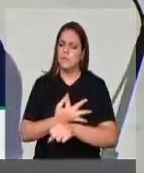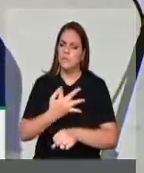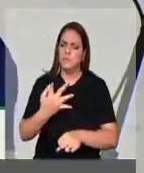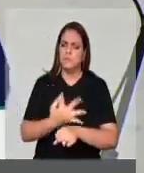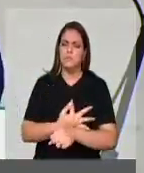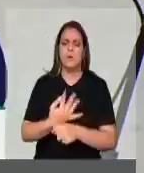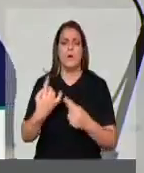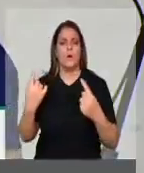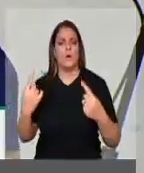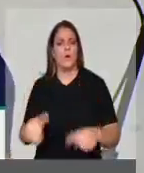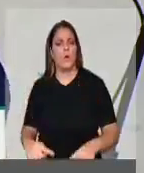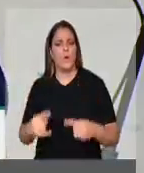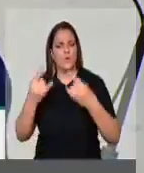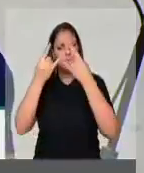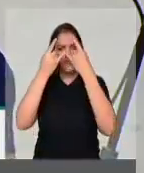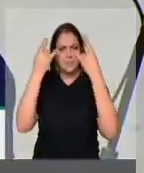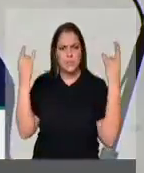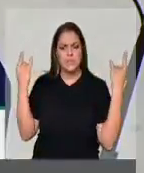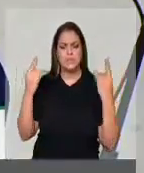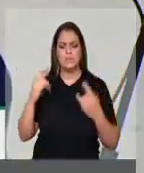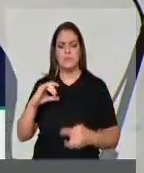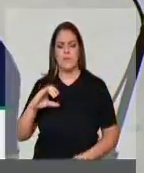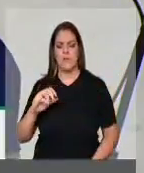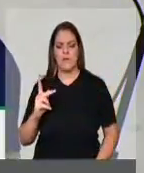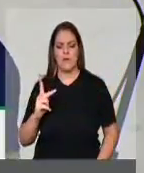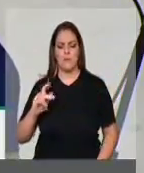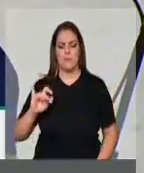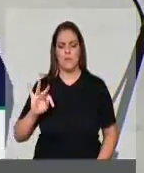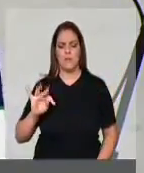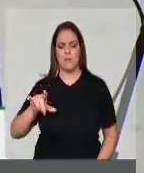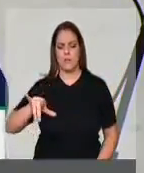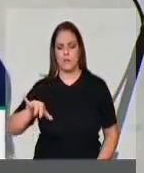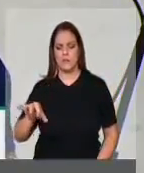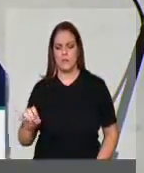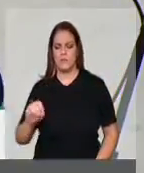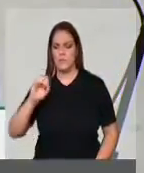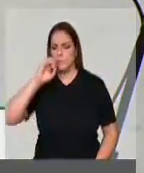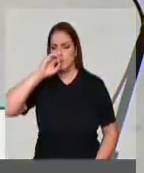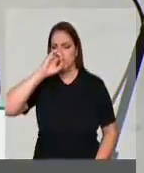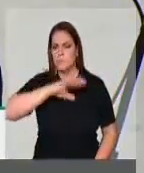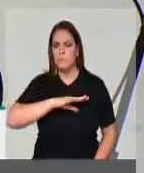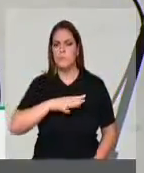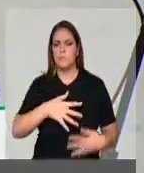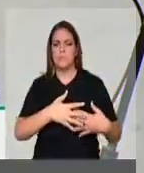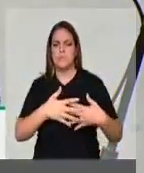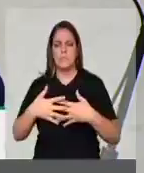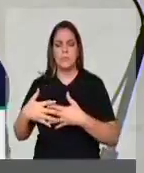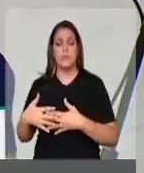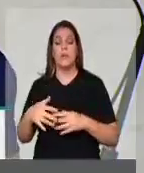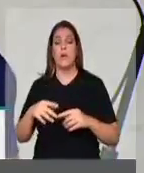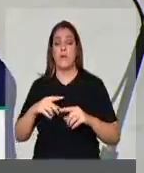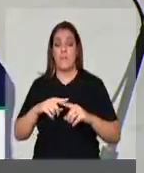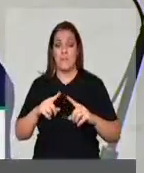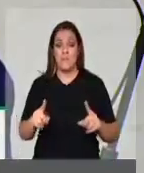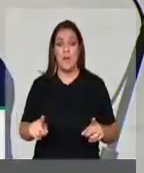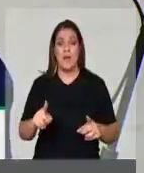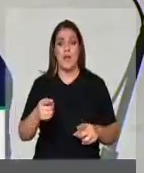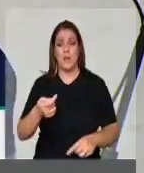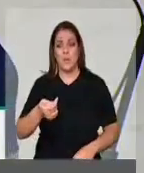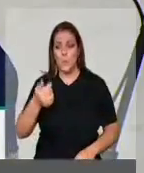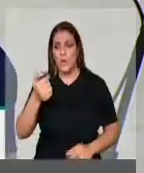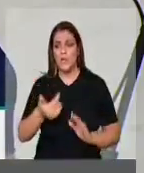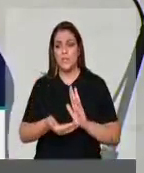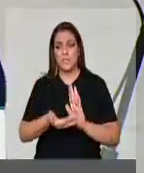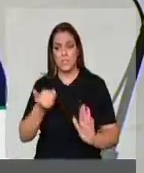capitalismo, os abusos dos governos estadunidenses. O embargo estava sendo retirado pelo presidente